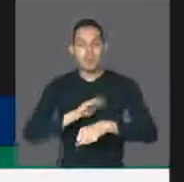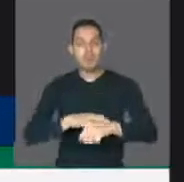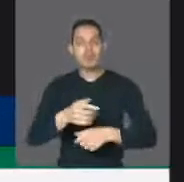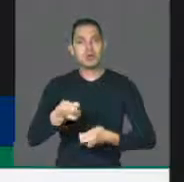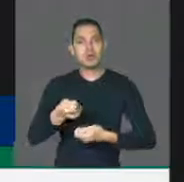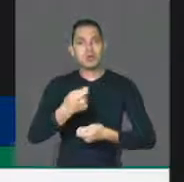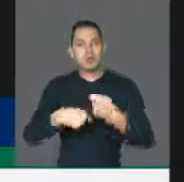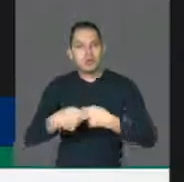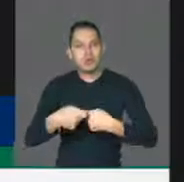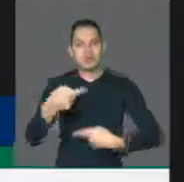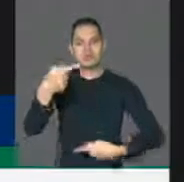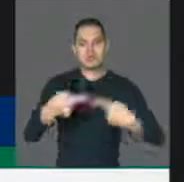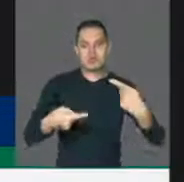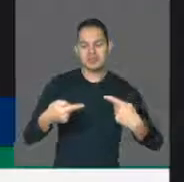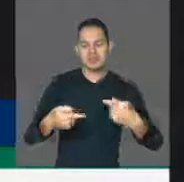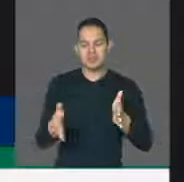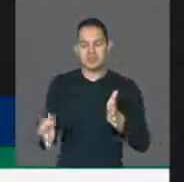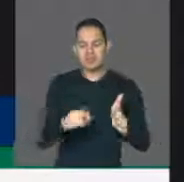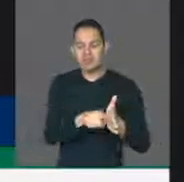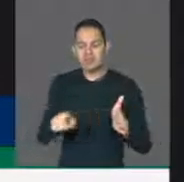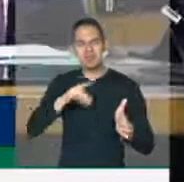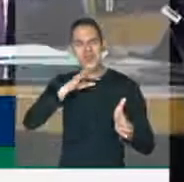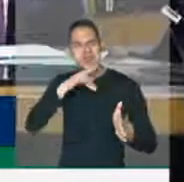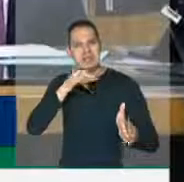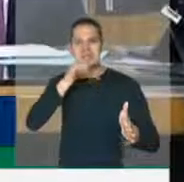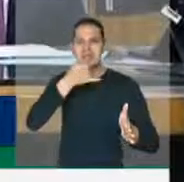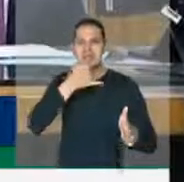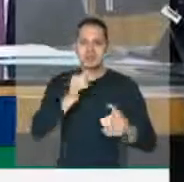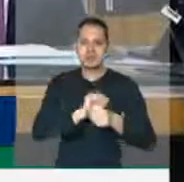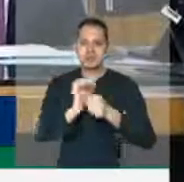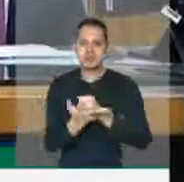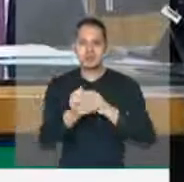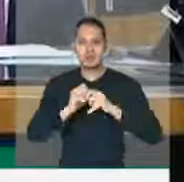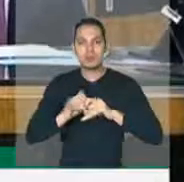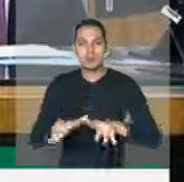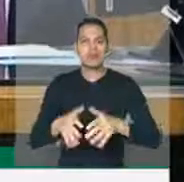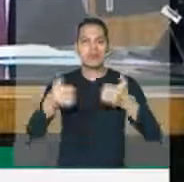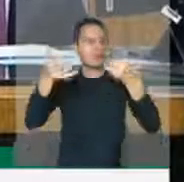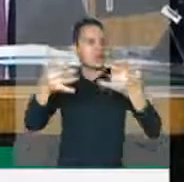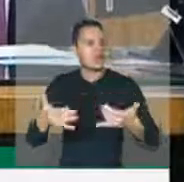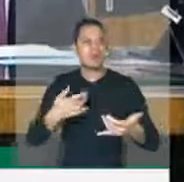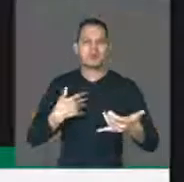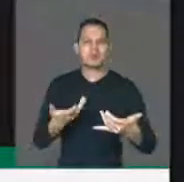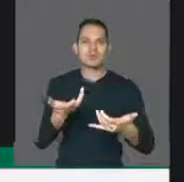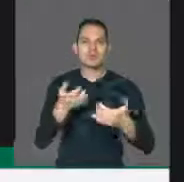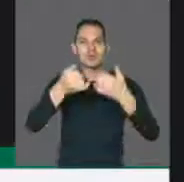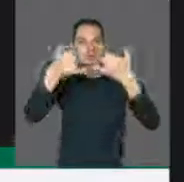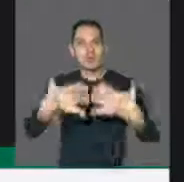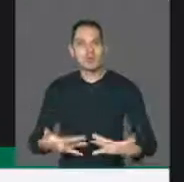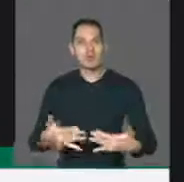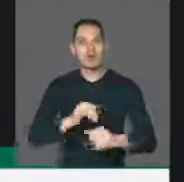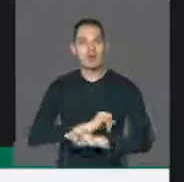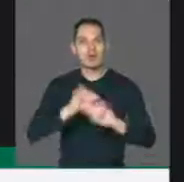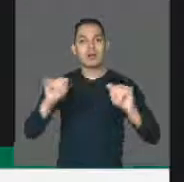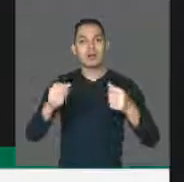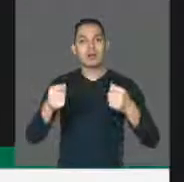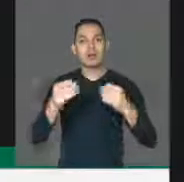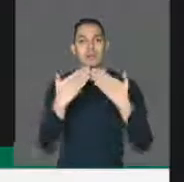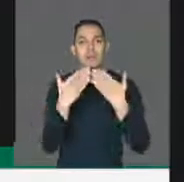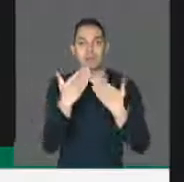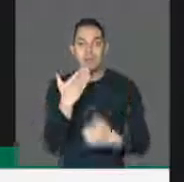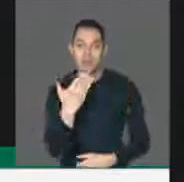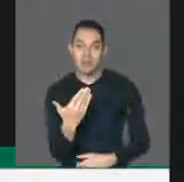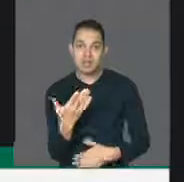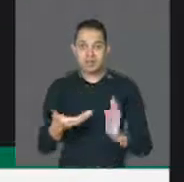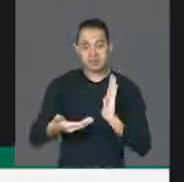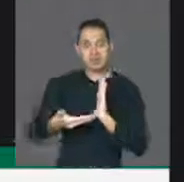muito triste, que é esse momento de pandemia. Era isso que eu queria argumentar e pedir que a Câmara se volte para as suas